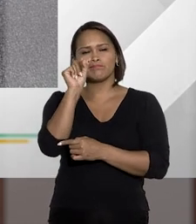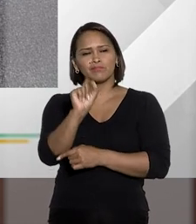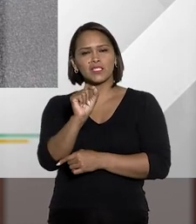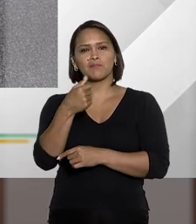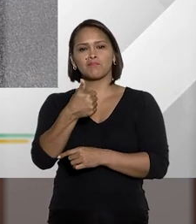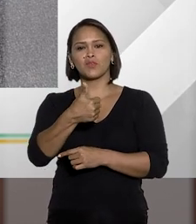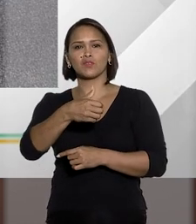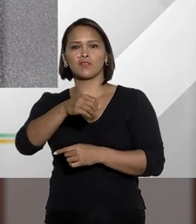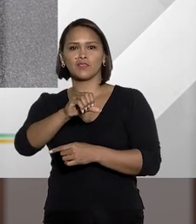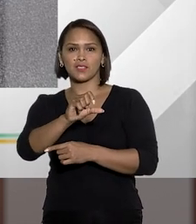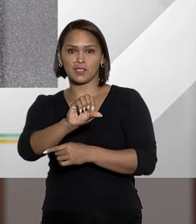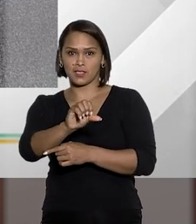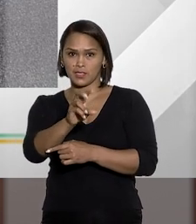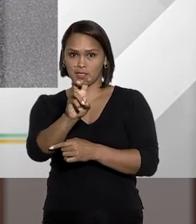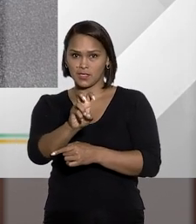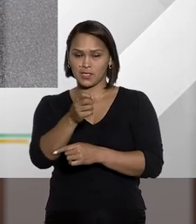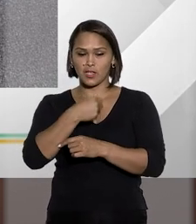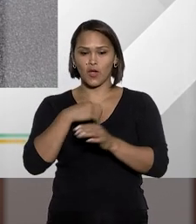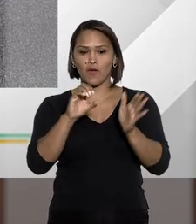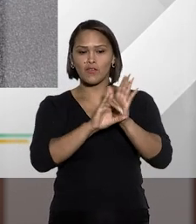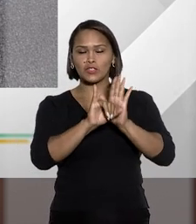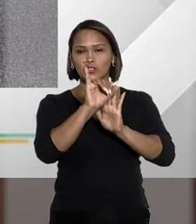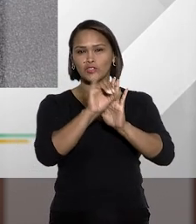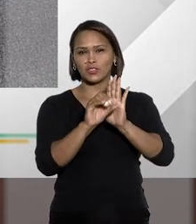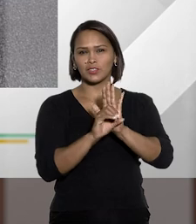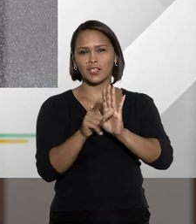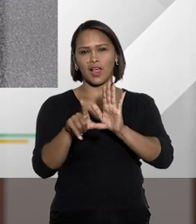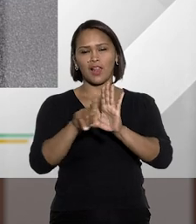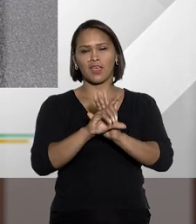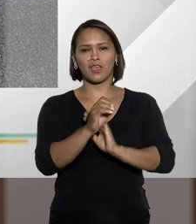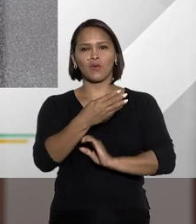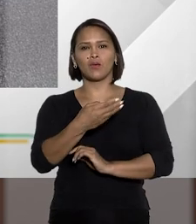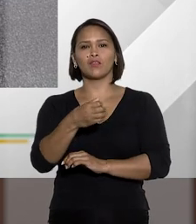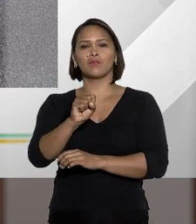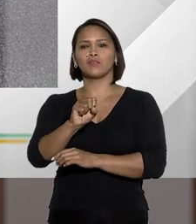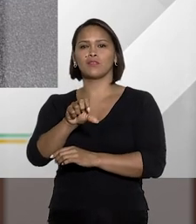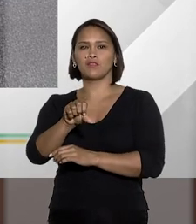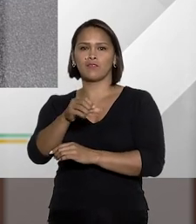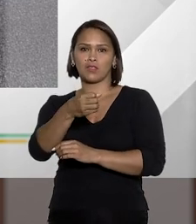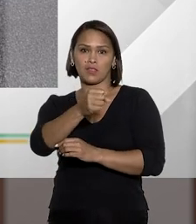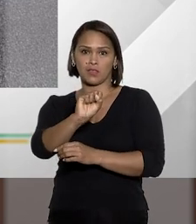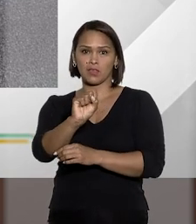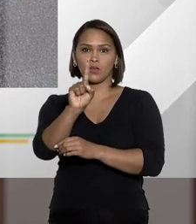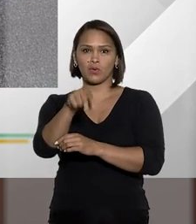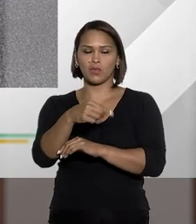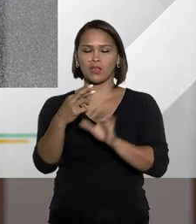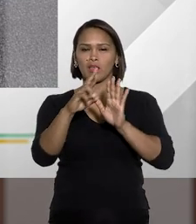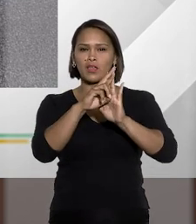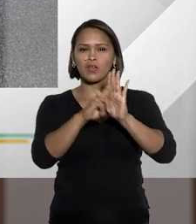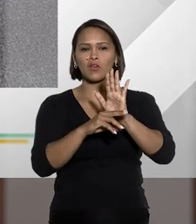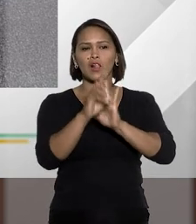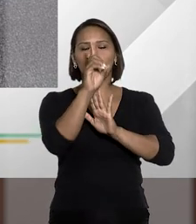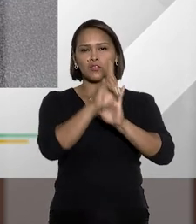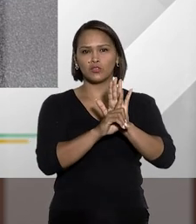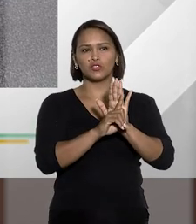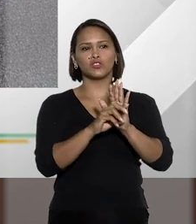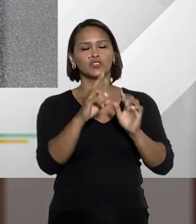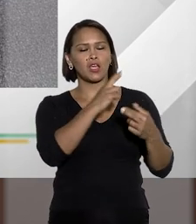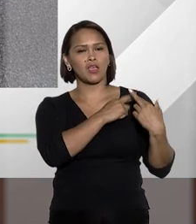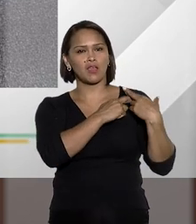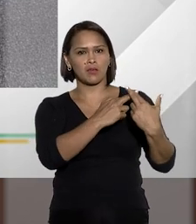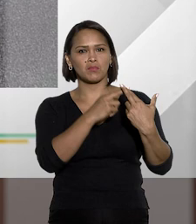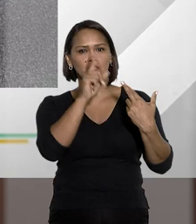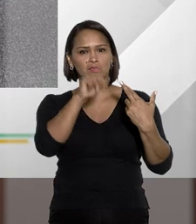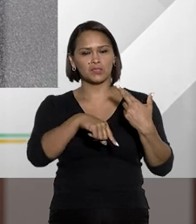pensando nisso que lá em 1965 foi editada a Lei nº 4.898 que regulava o direito